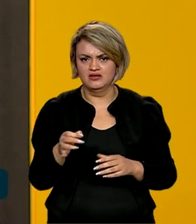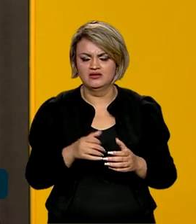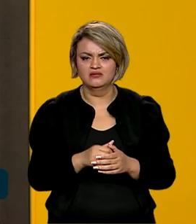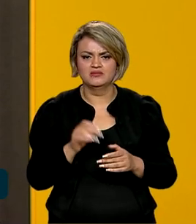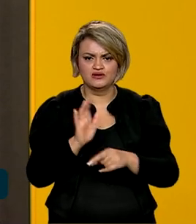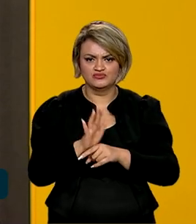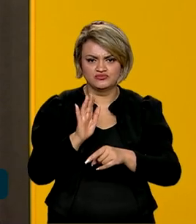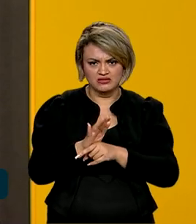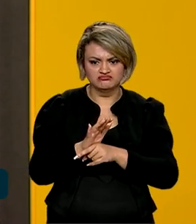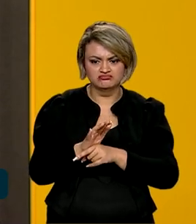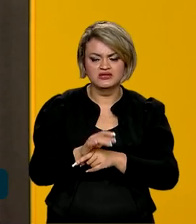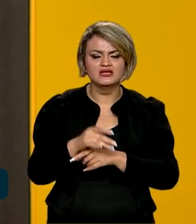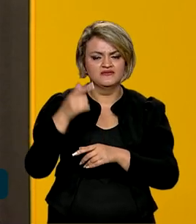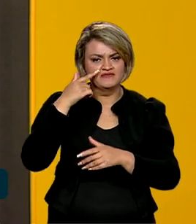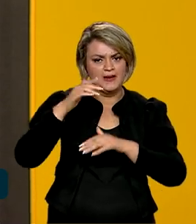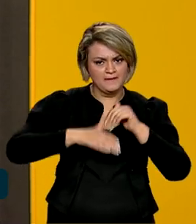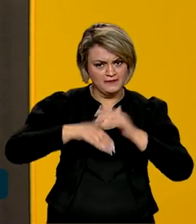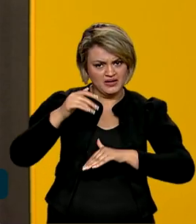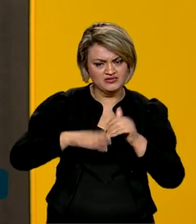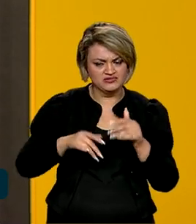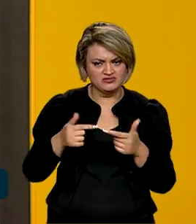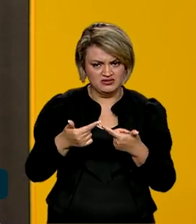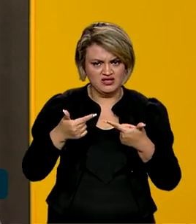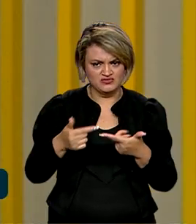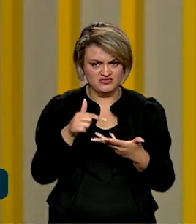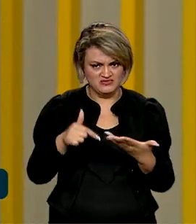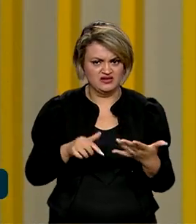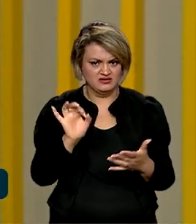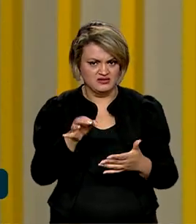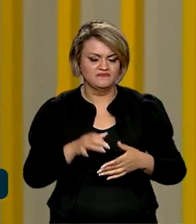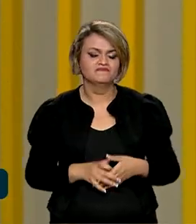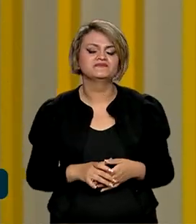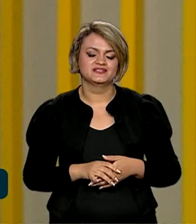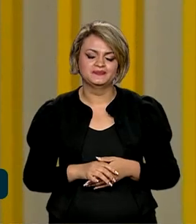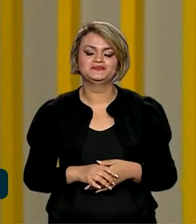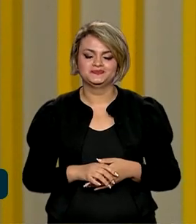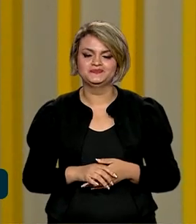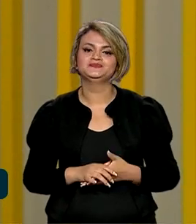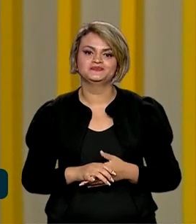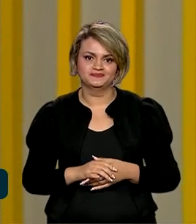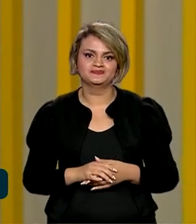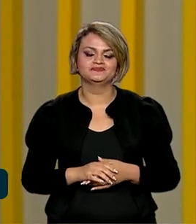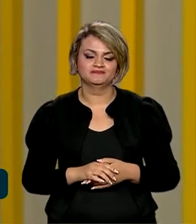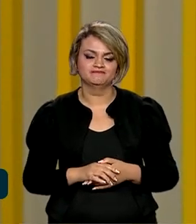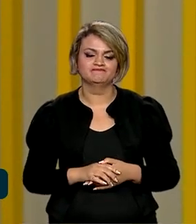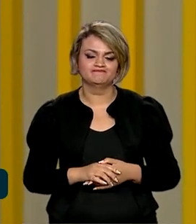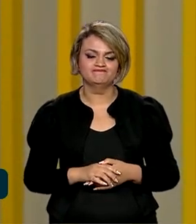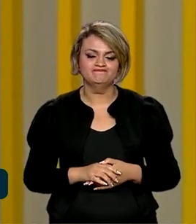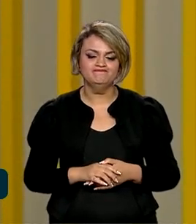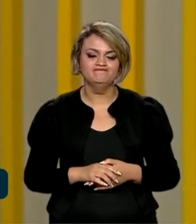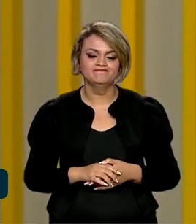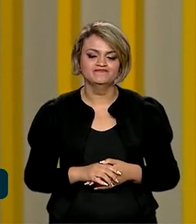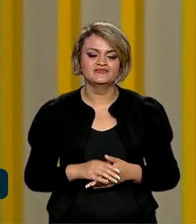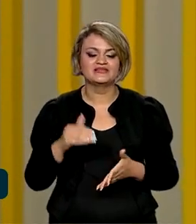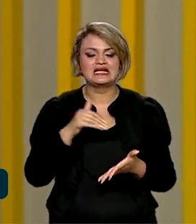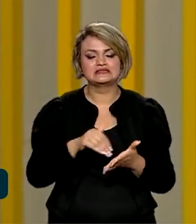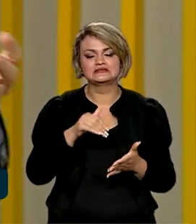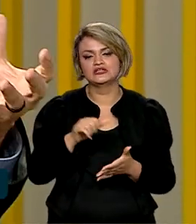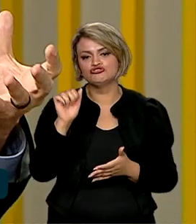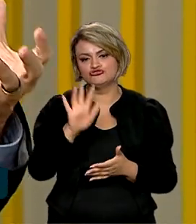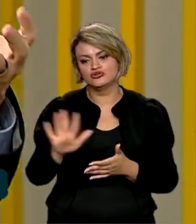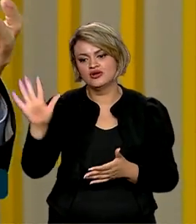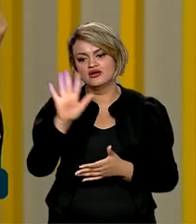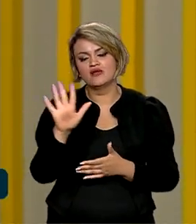efetivas essas ações, não é, secretário? Justamente, Roberto. Veja que a Secretaria-Geral, ela